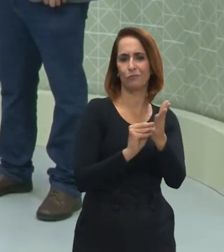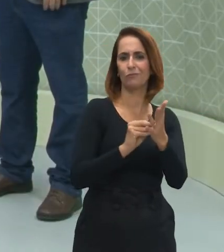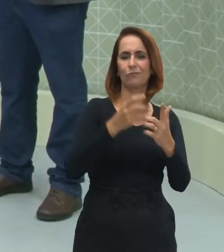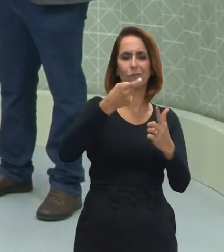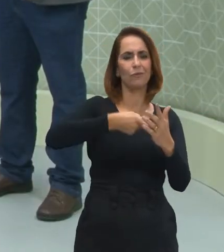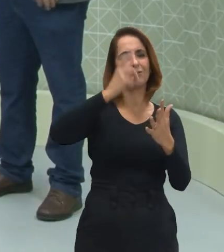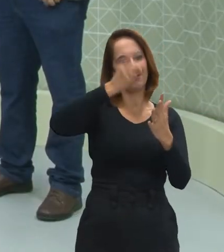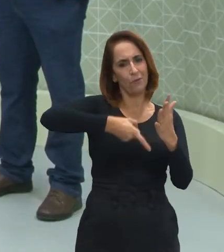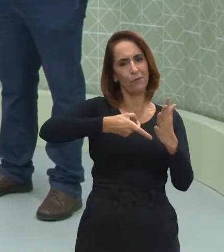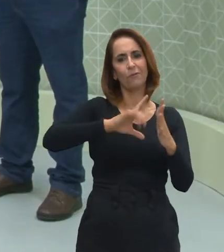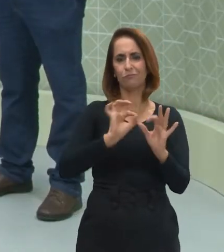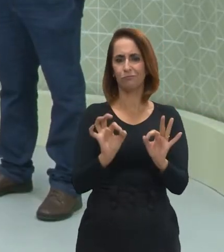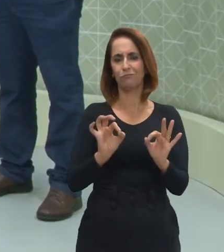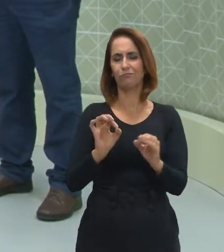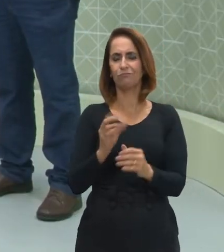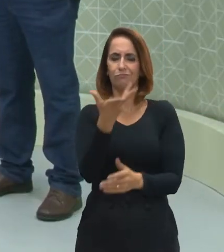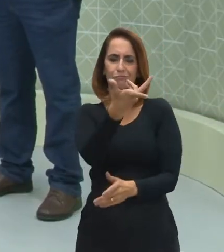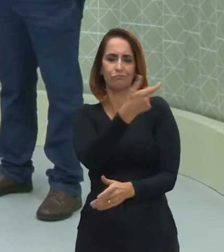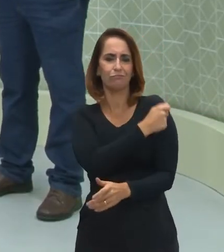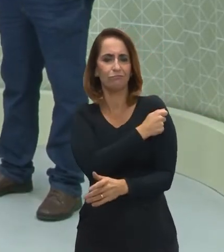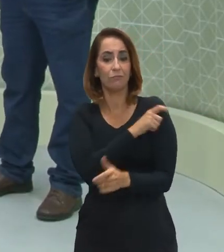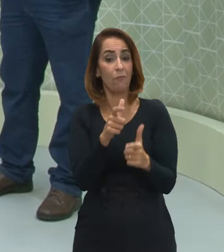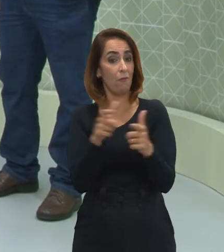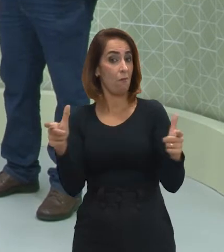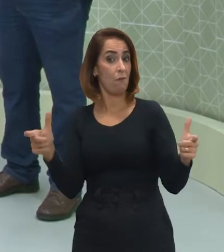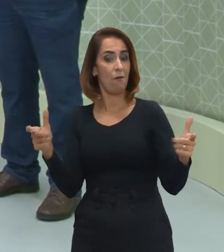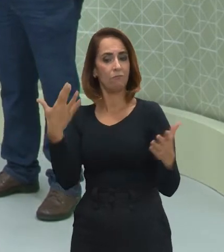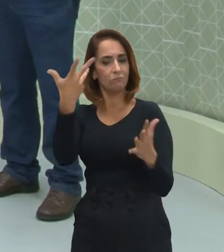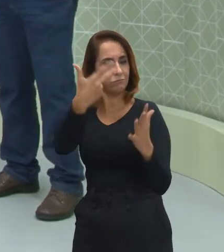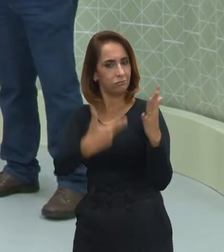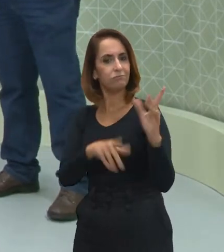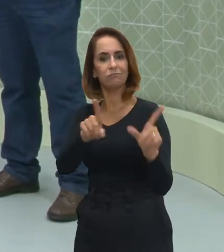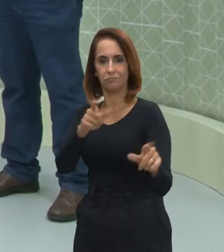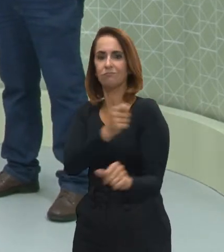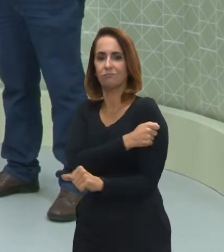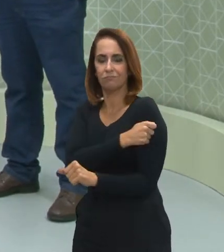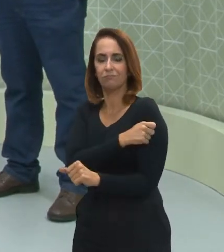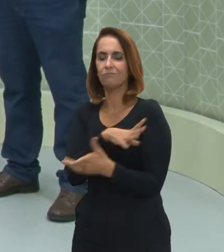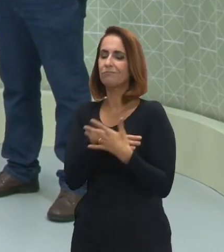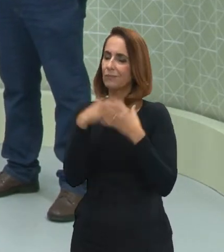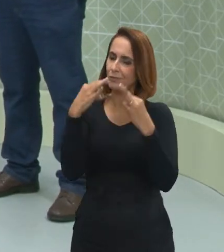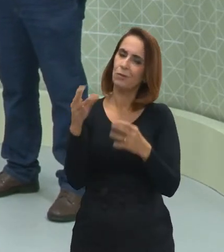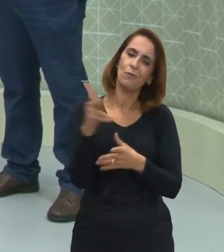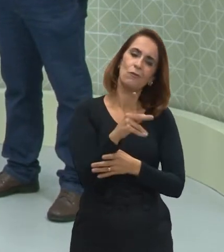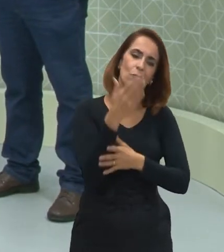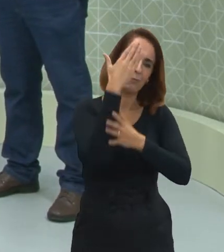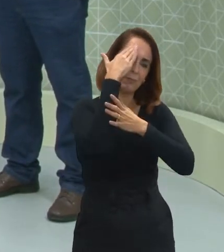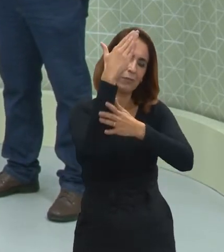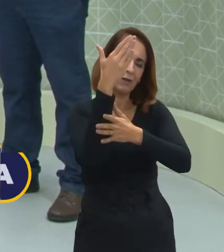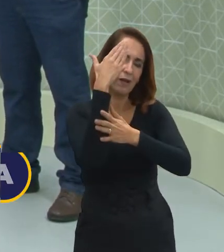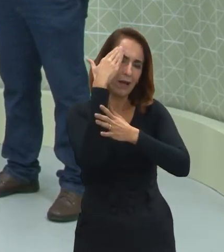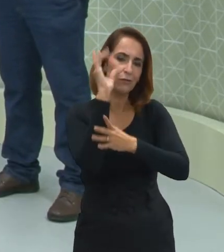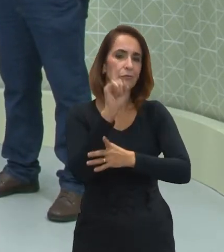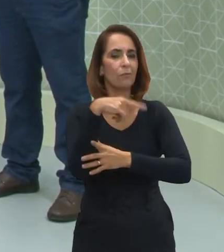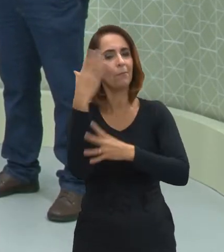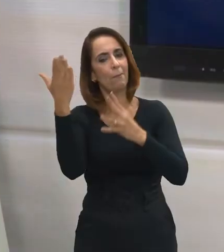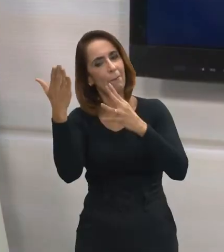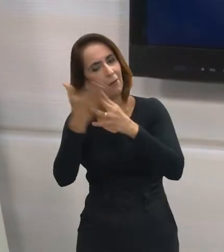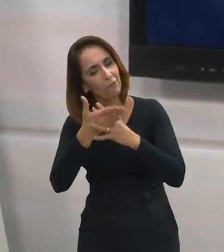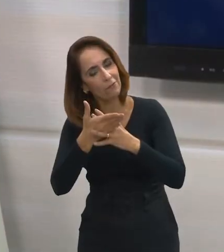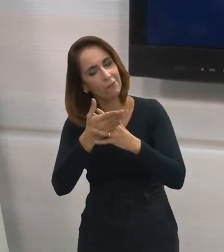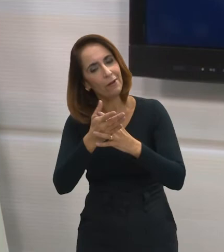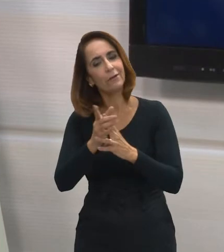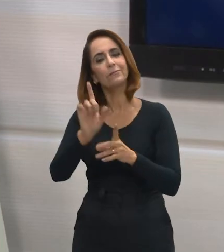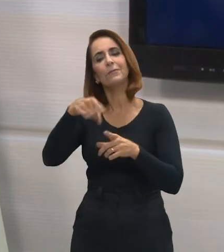dissertação do candidato. Com certeza, que vai ampliar esse repertório do aluno, né? Tá certo, professor. Muito obrigada. Nós vamos para um breve